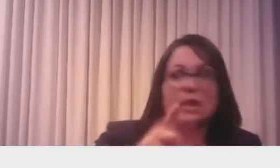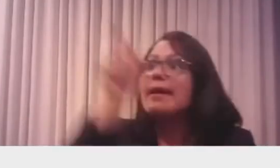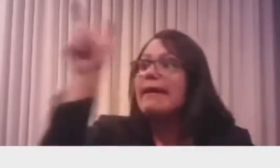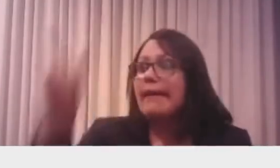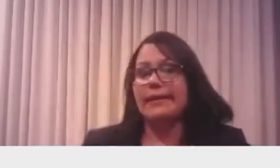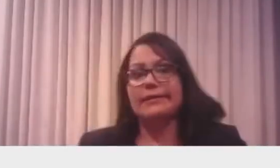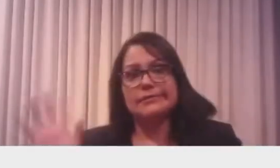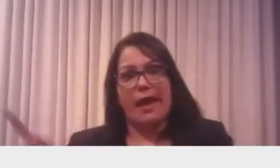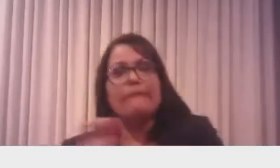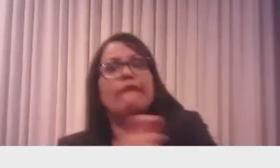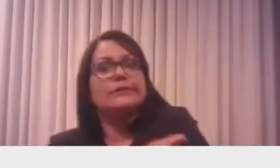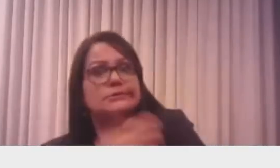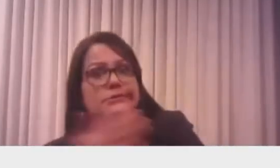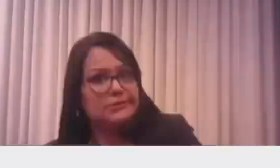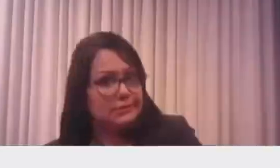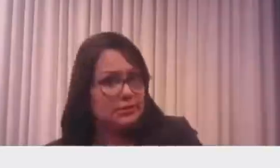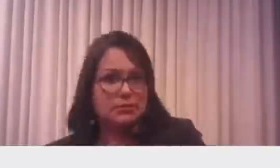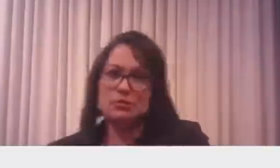realidade.